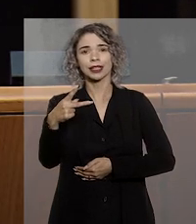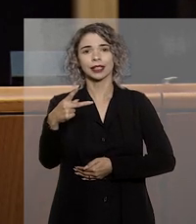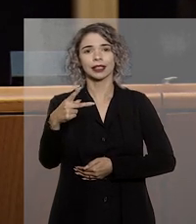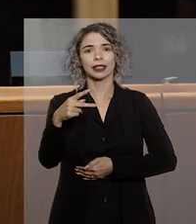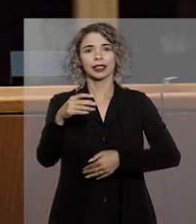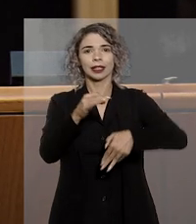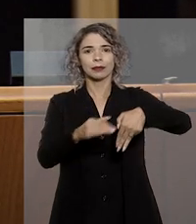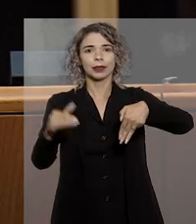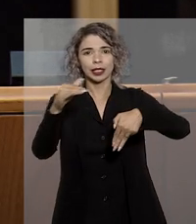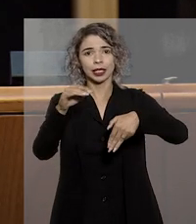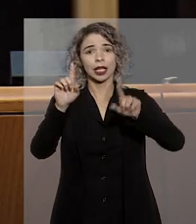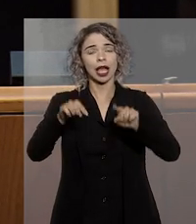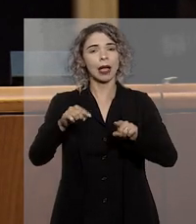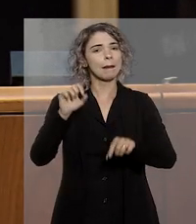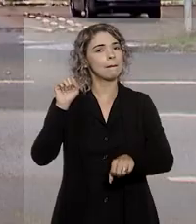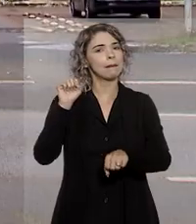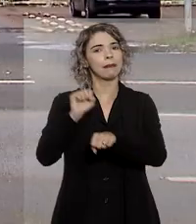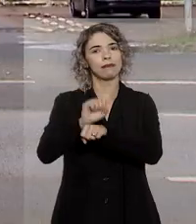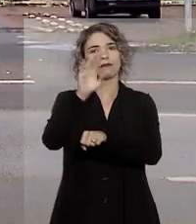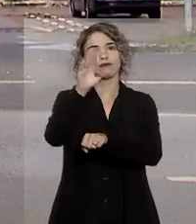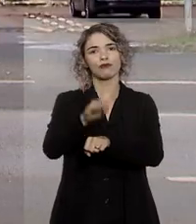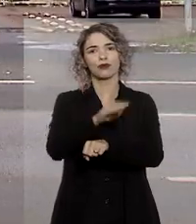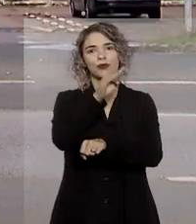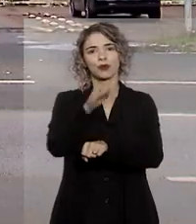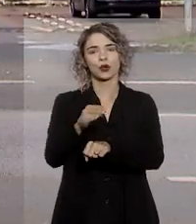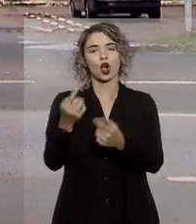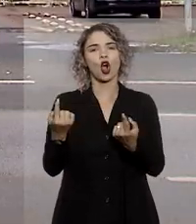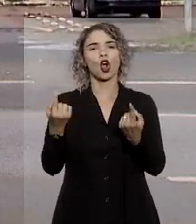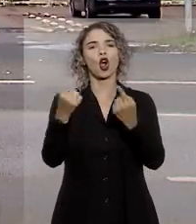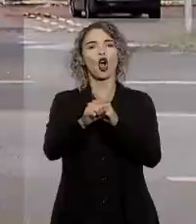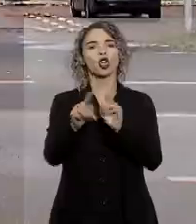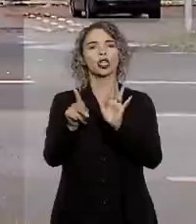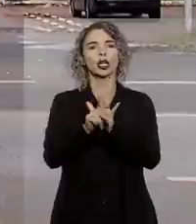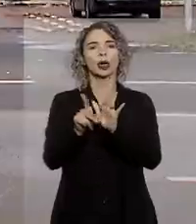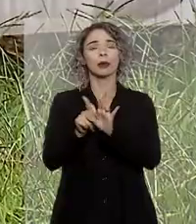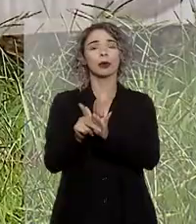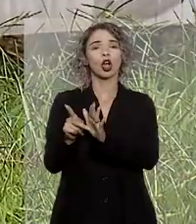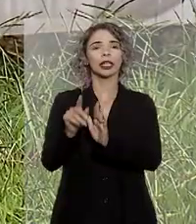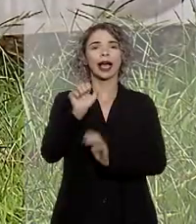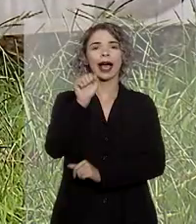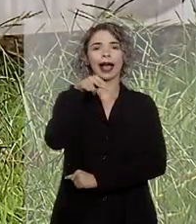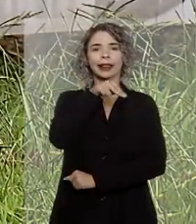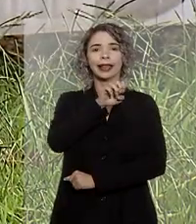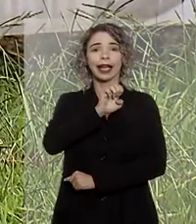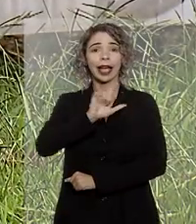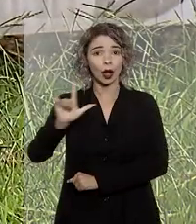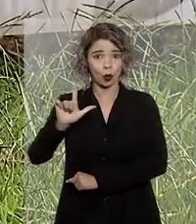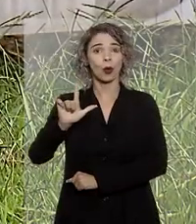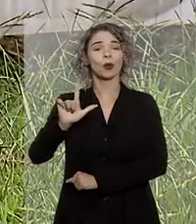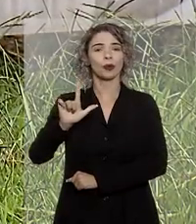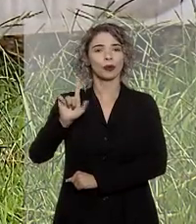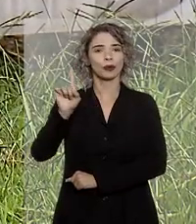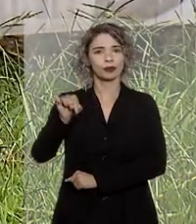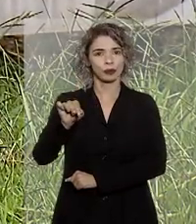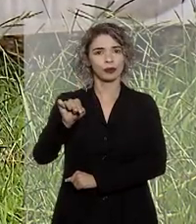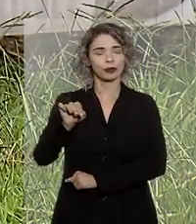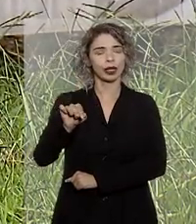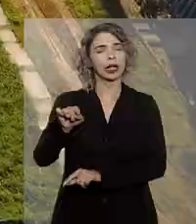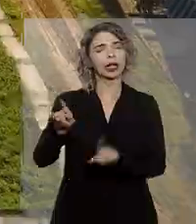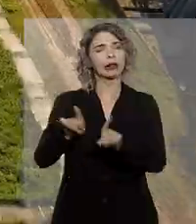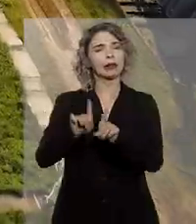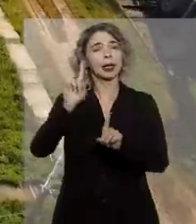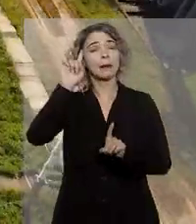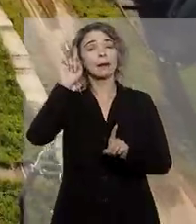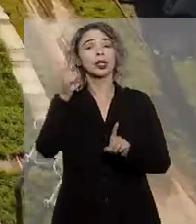STJ, Maria Tereza de Assis Moura, suspendeu liminar que ia de encontro à disposição da Agência Nacional de Energia Elétrica, a